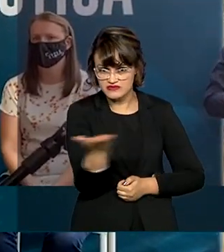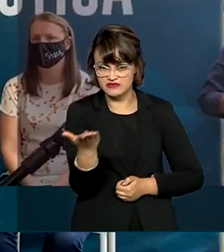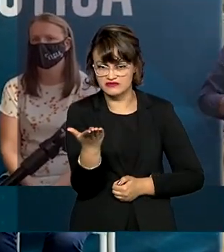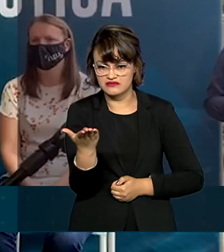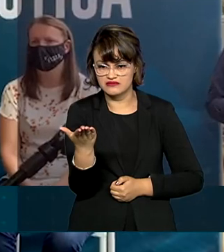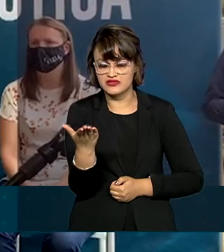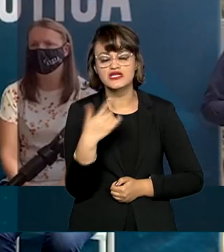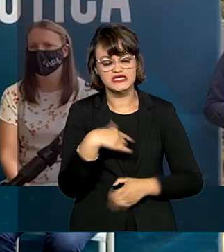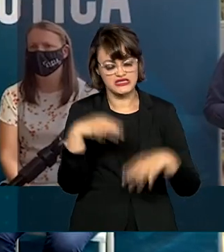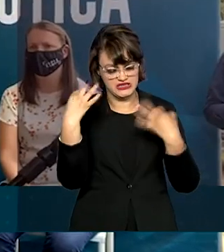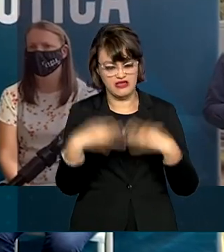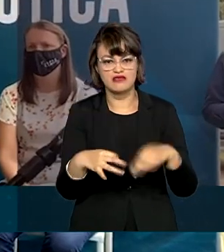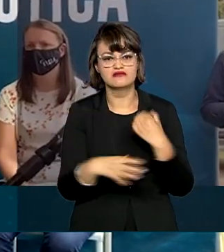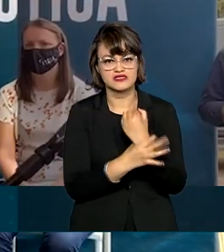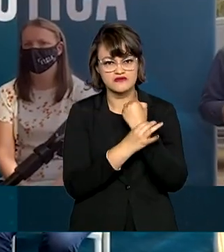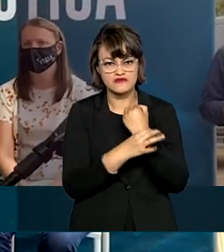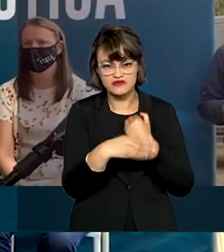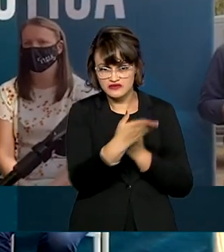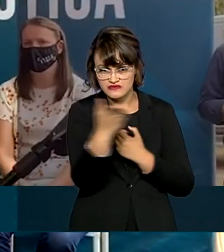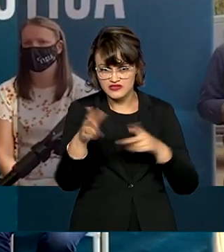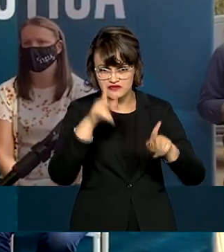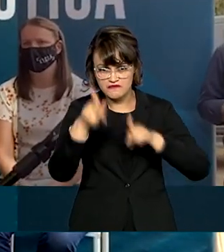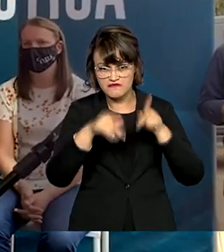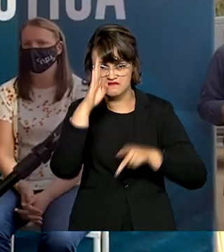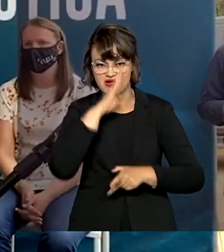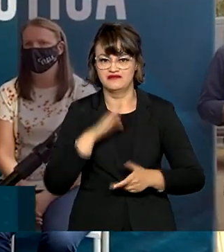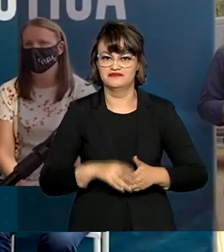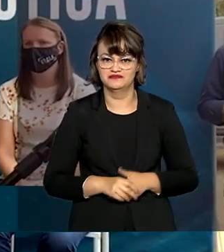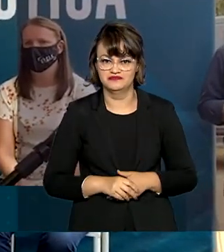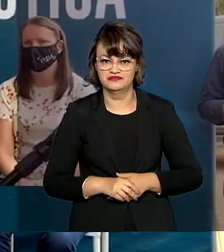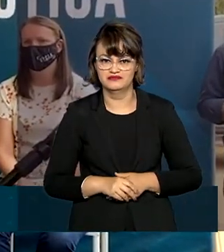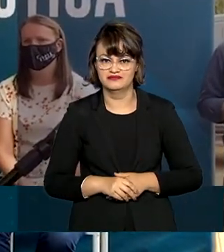nós garantimos a segurança do povo brasileiro.